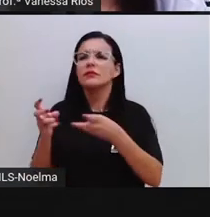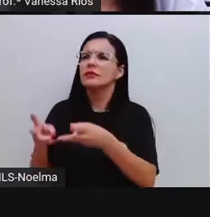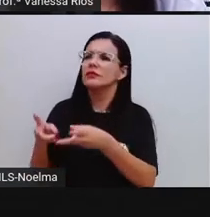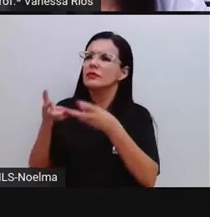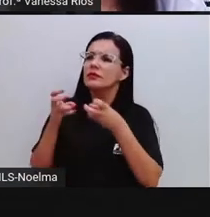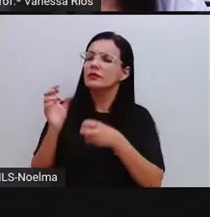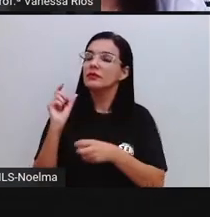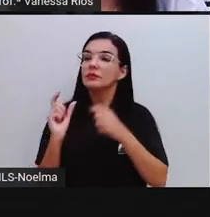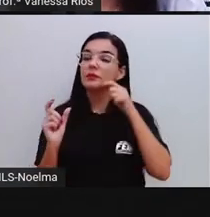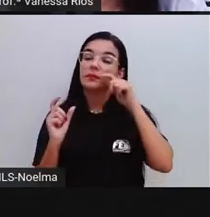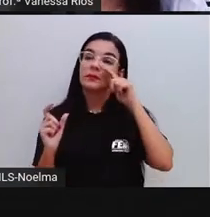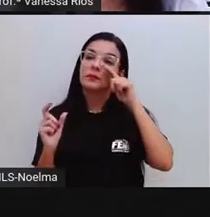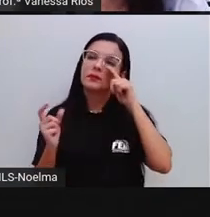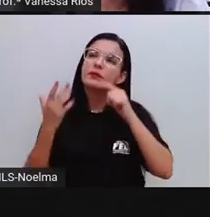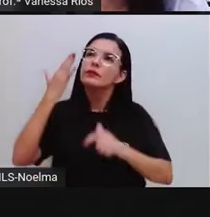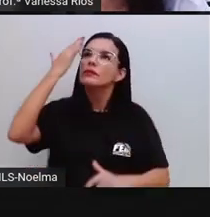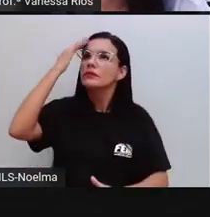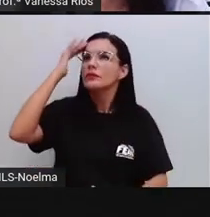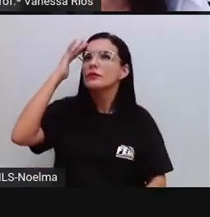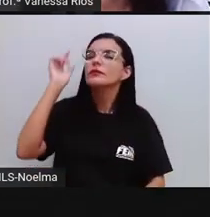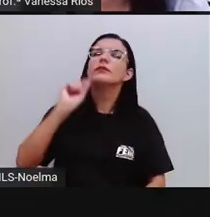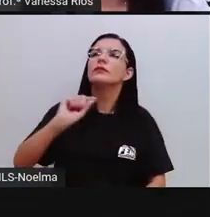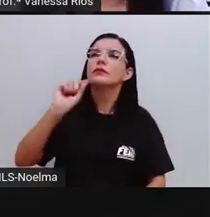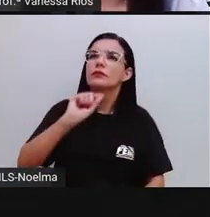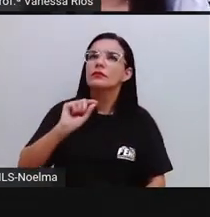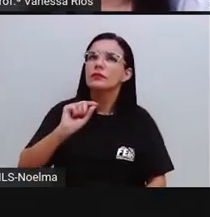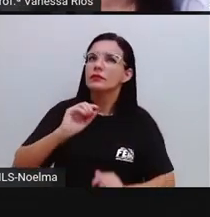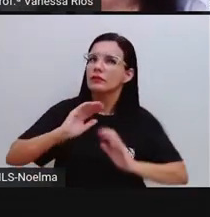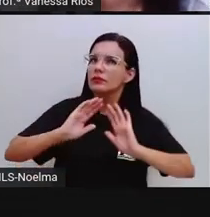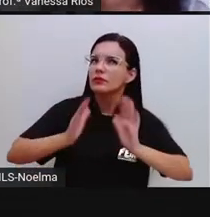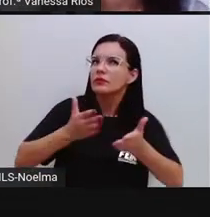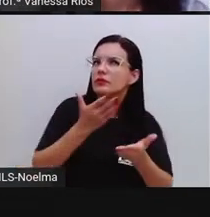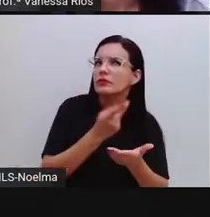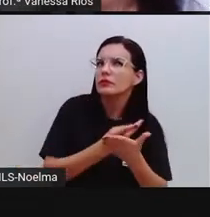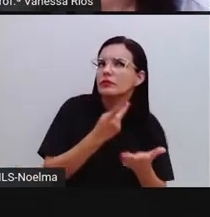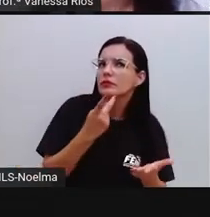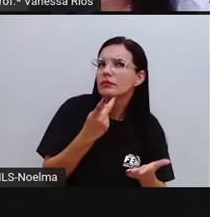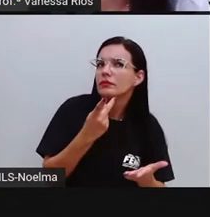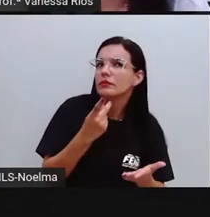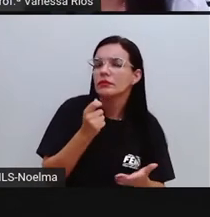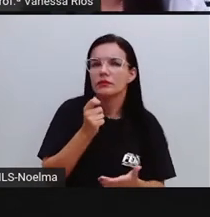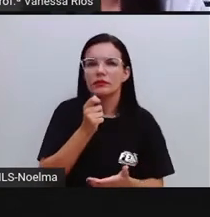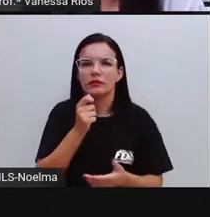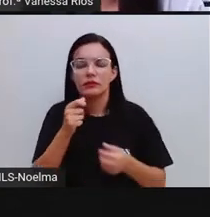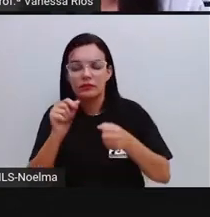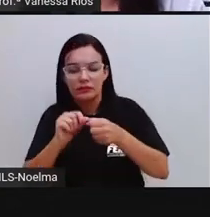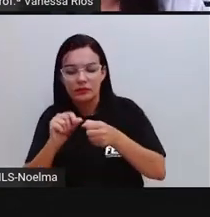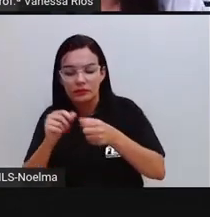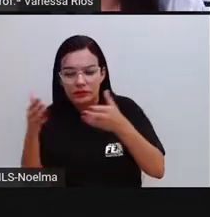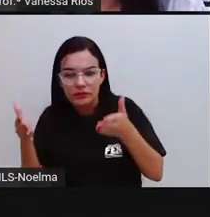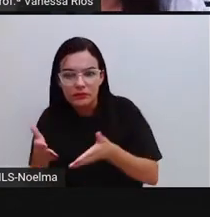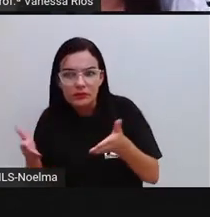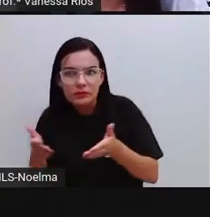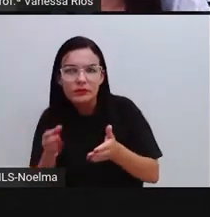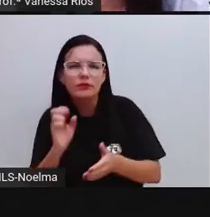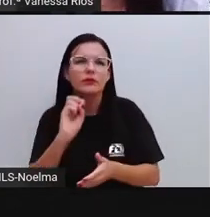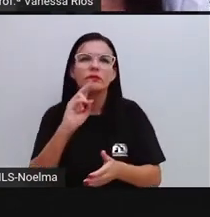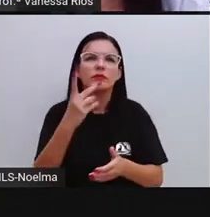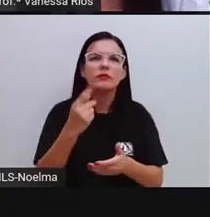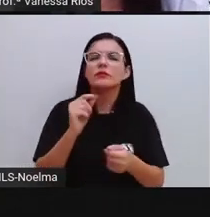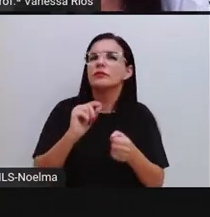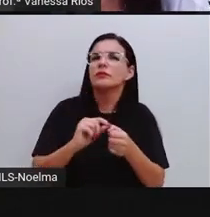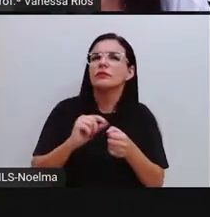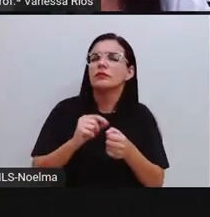palavras aí, a gente entende como ações que já foram feitas, ações que estão sendo feitas, ou